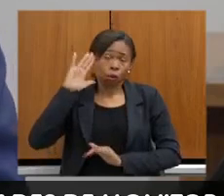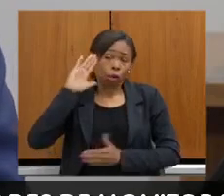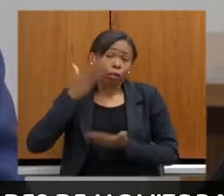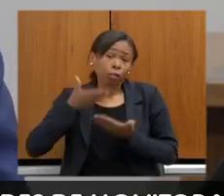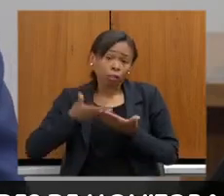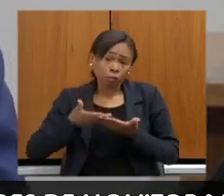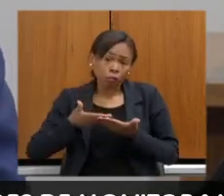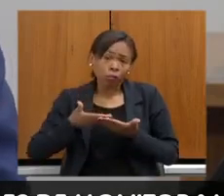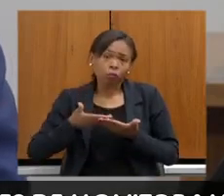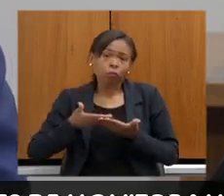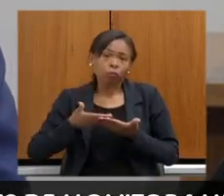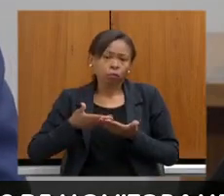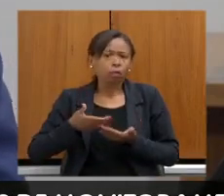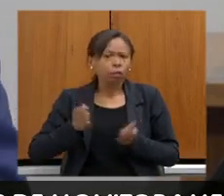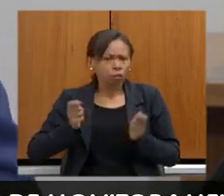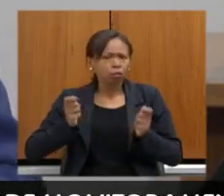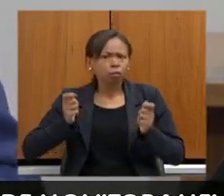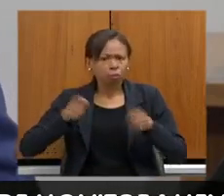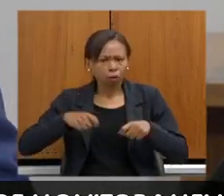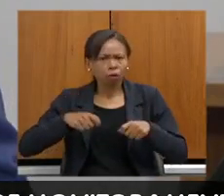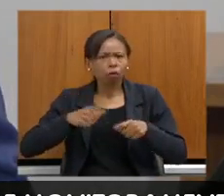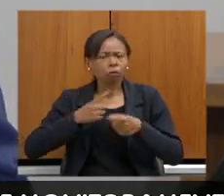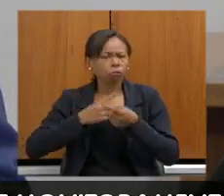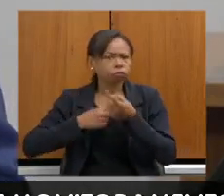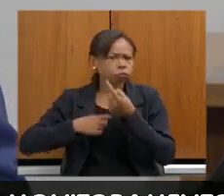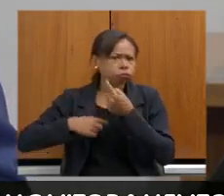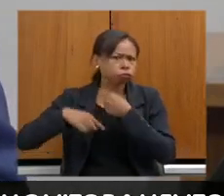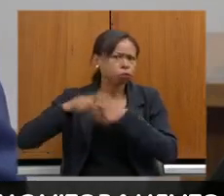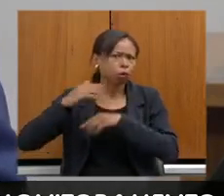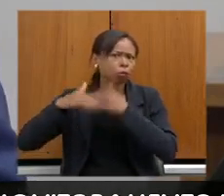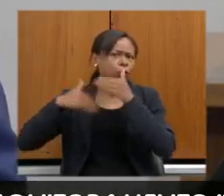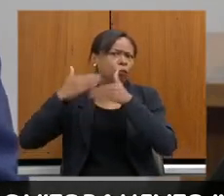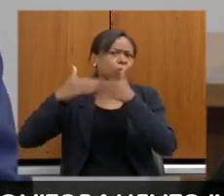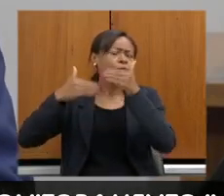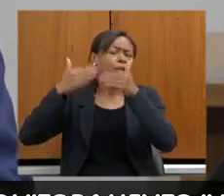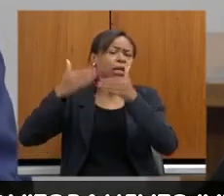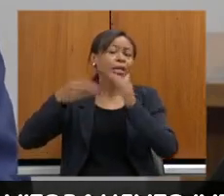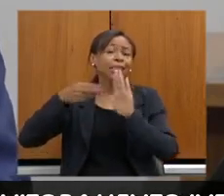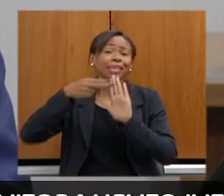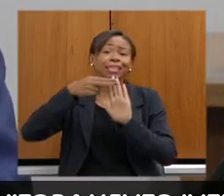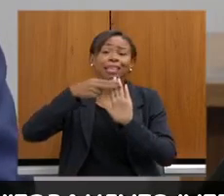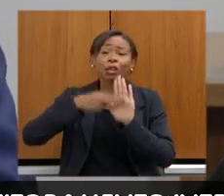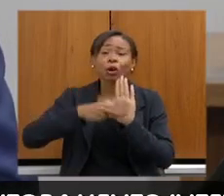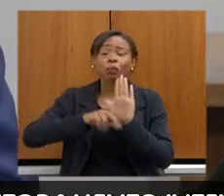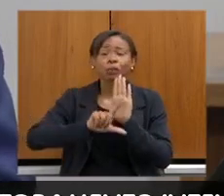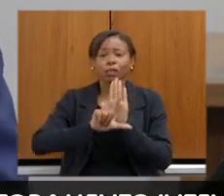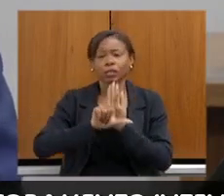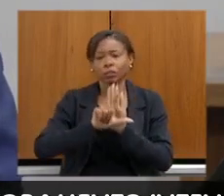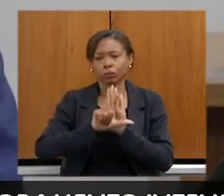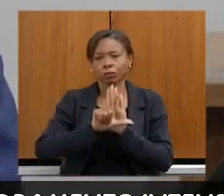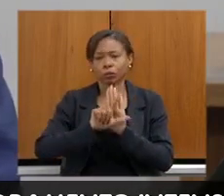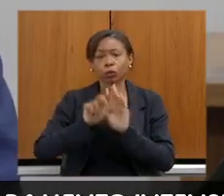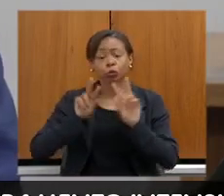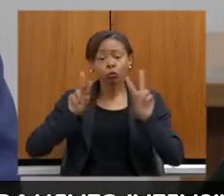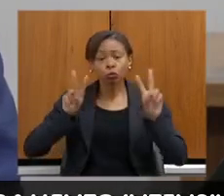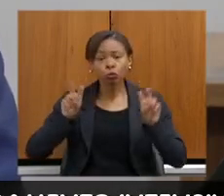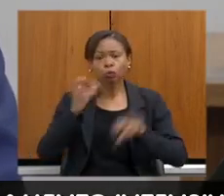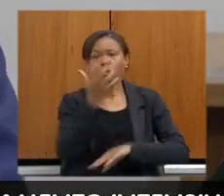evoluir nas normativas da legalização do desmatamento.